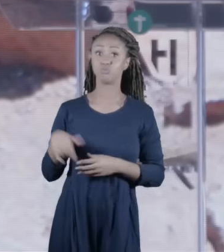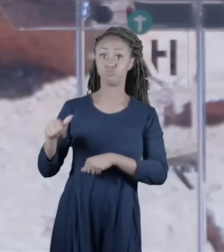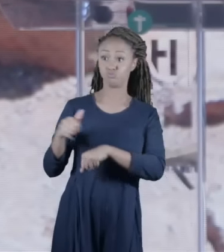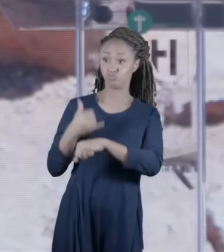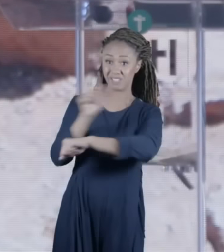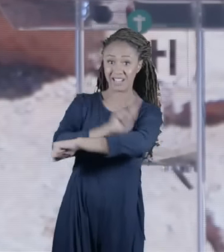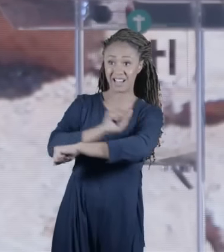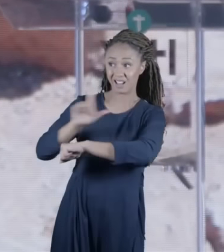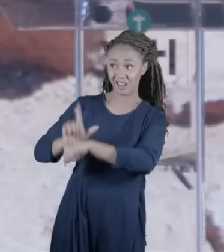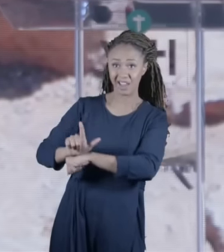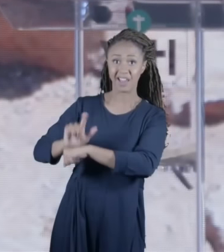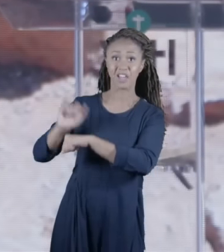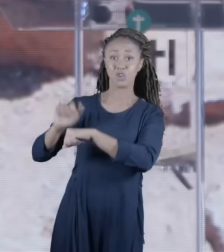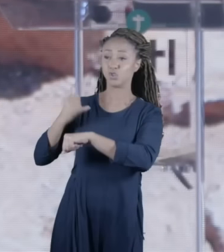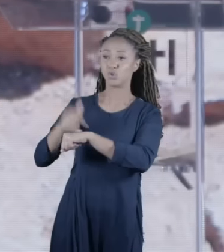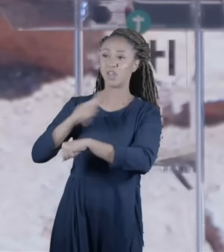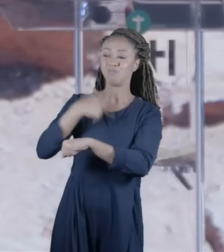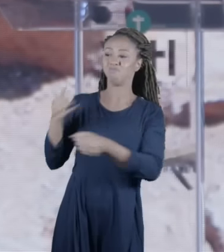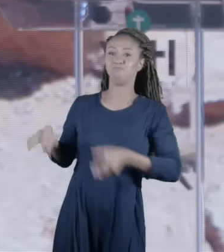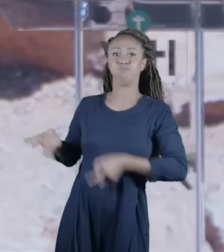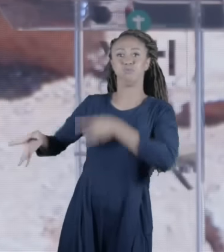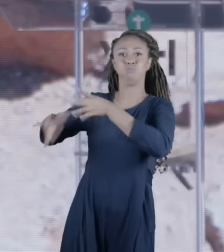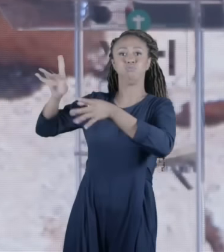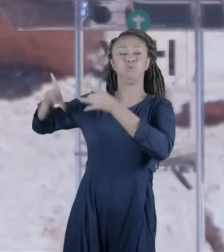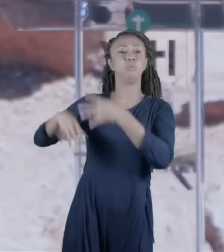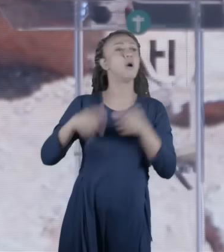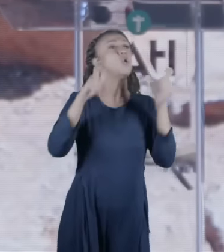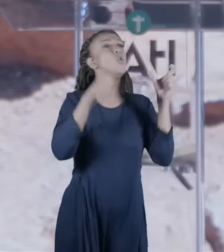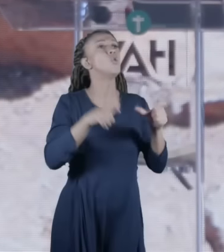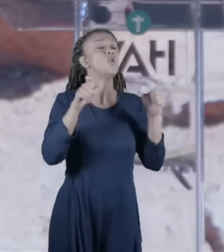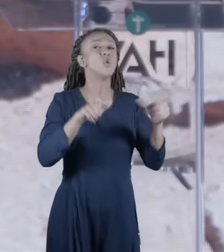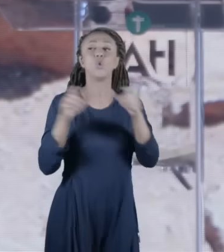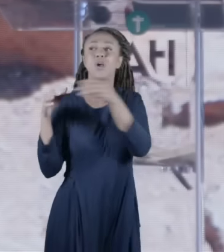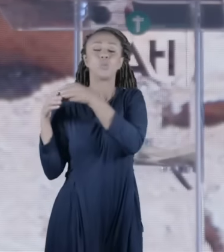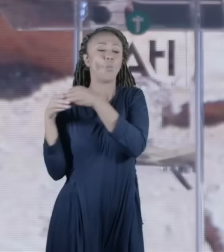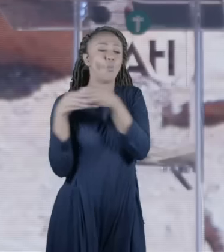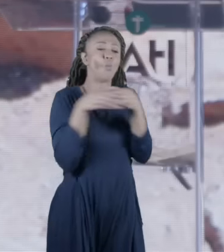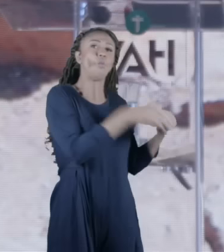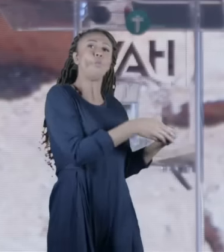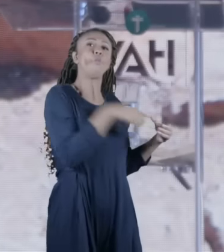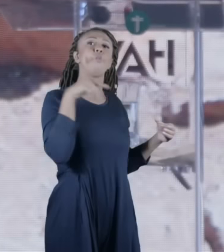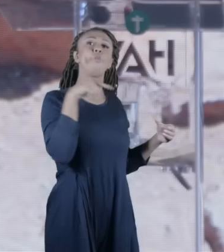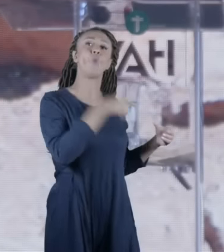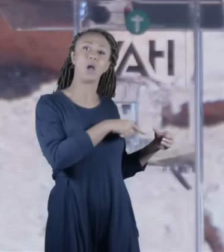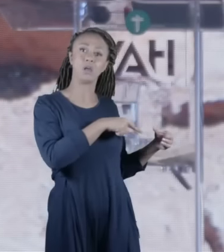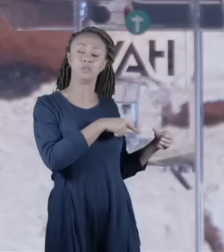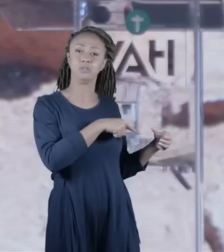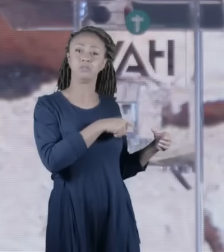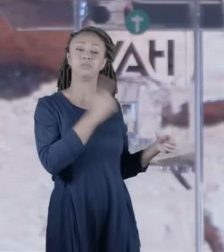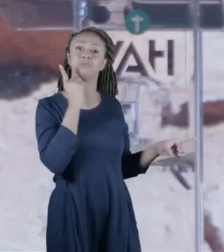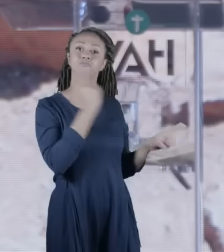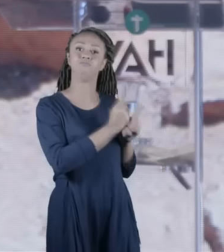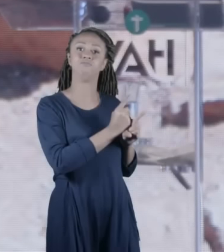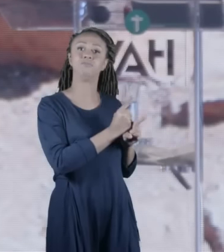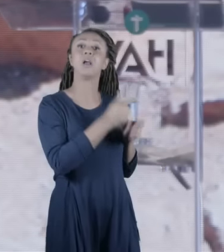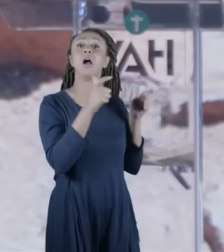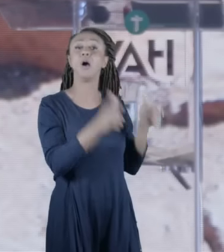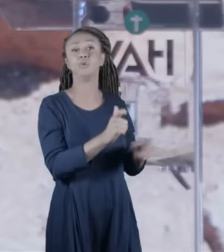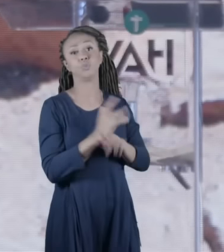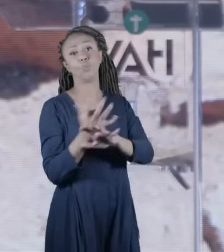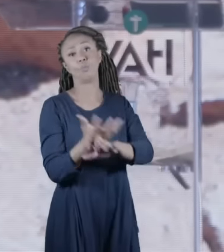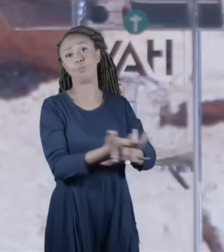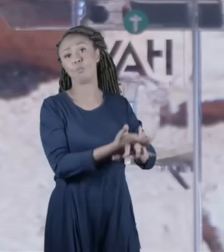Galileia a gente vai embora das nossas cidades e a gente vai buscar o local mais isolado que a gente vai conseguir achar que é no meio do